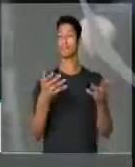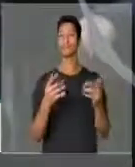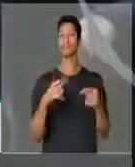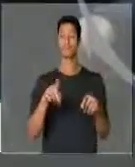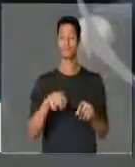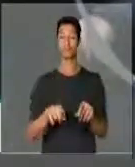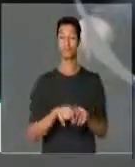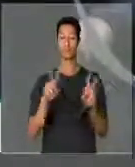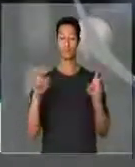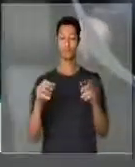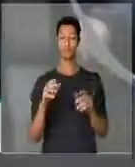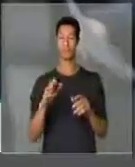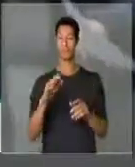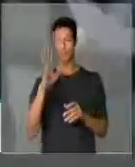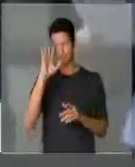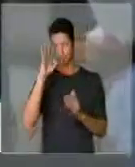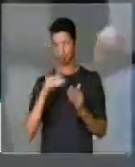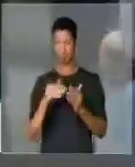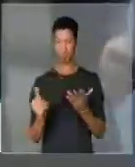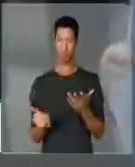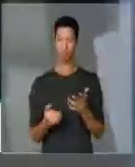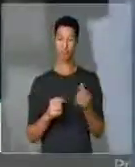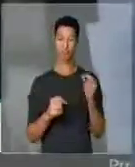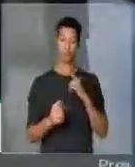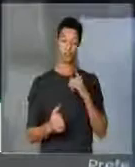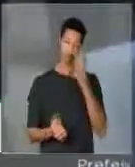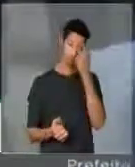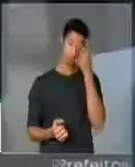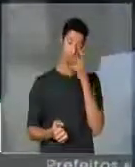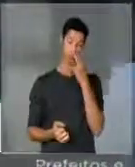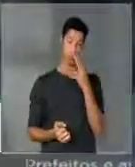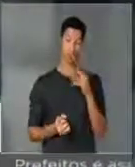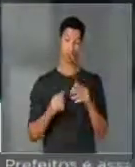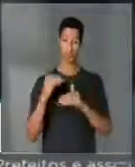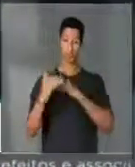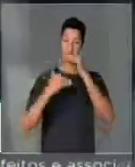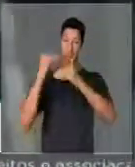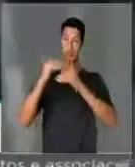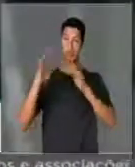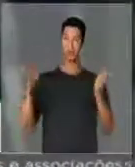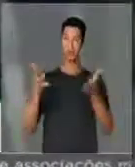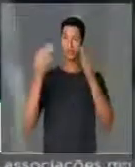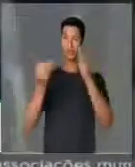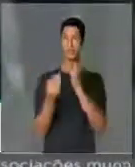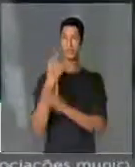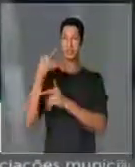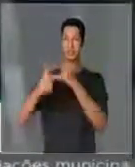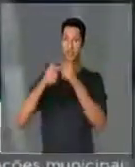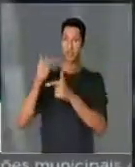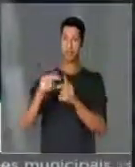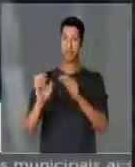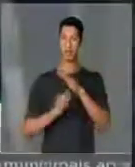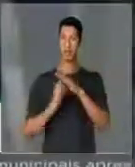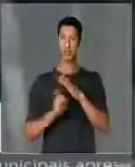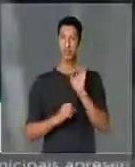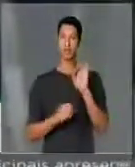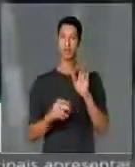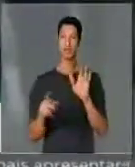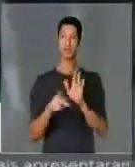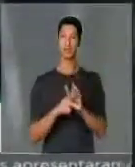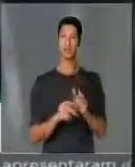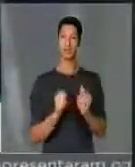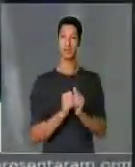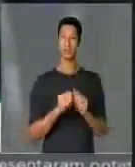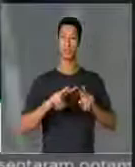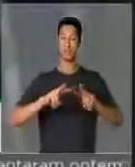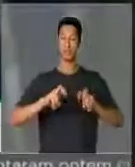E essa é uma questão de concepção. Há quem ache que progresso, desenvolvimento, geração de renda, emprego, só vem com